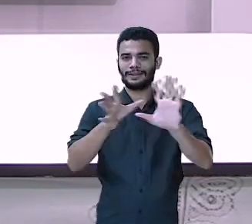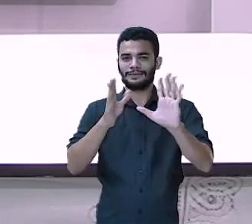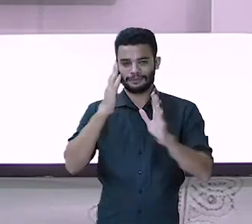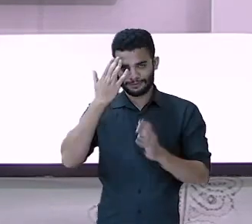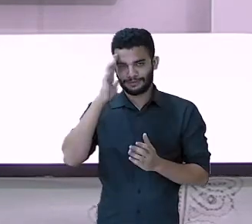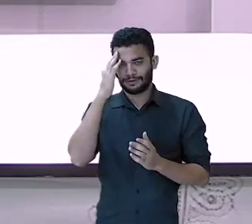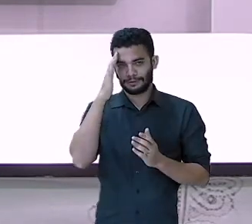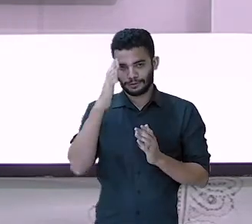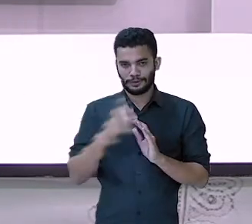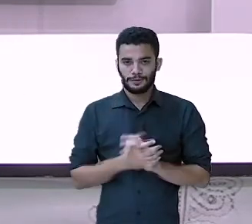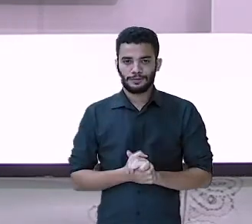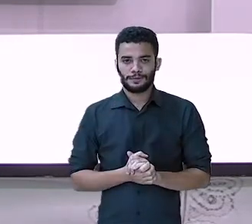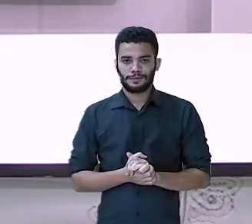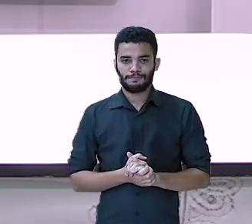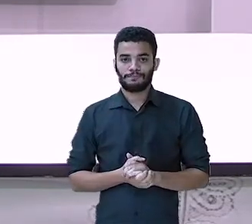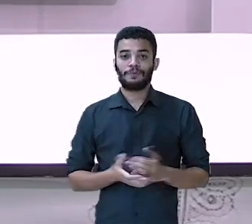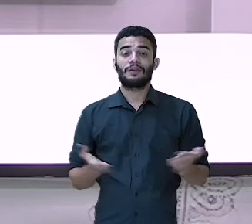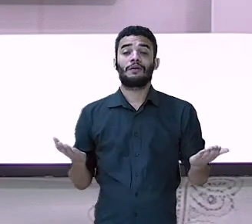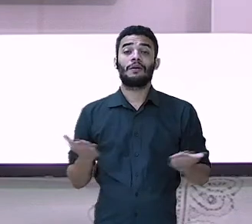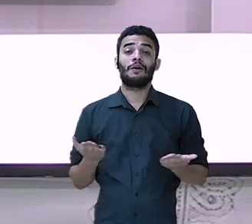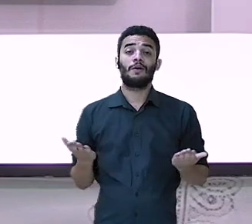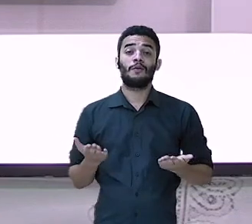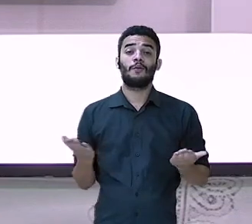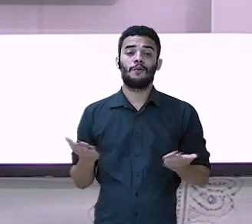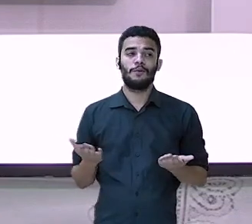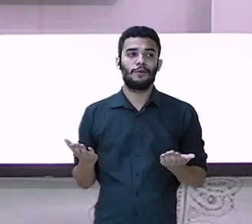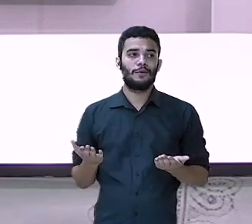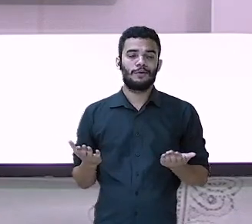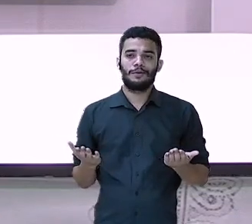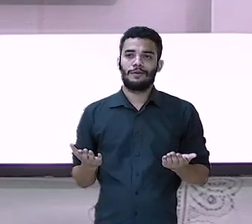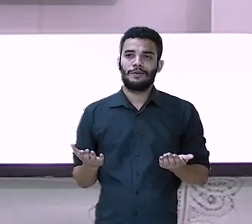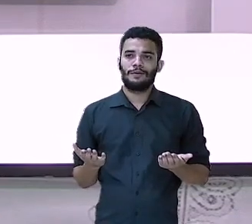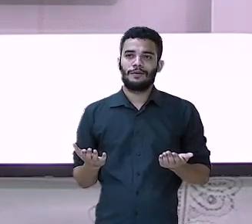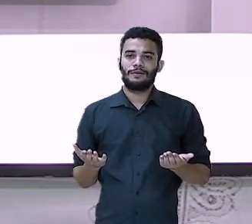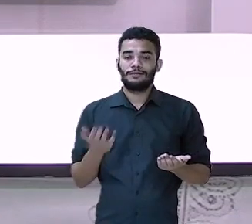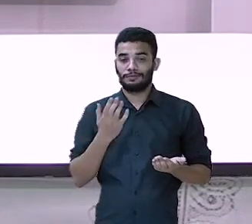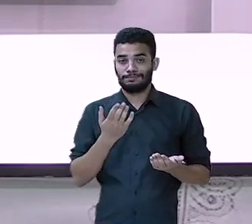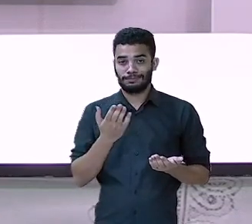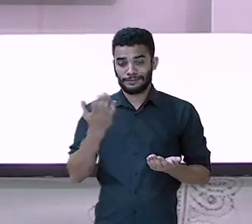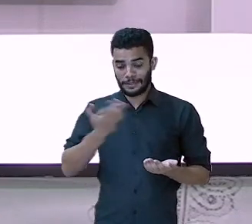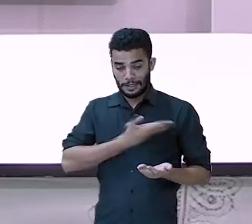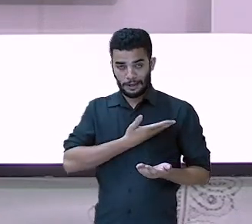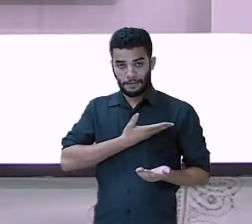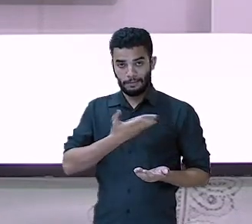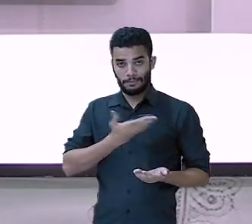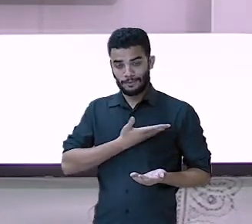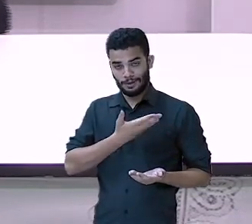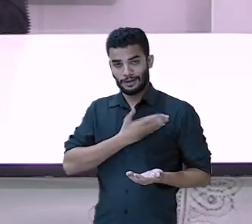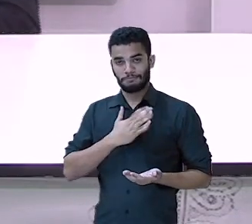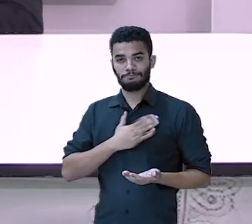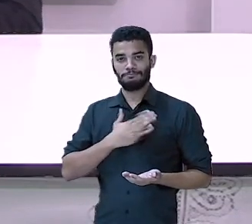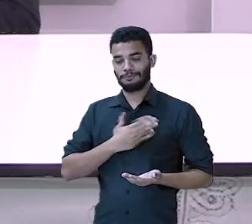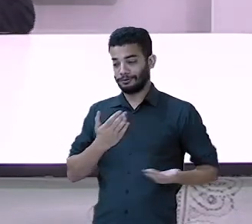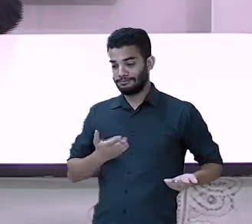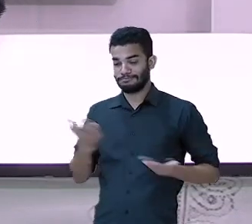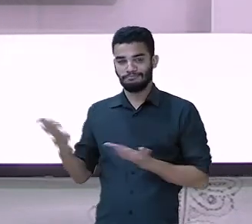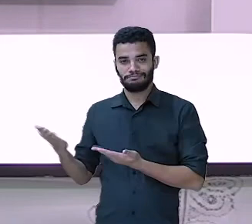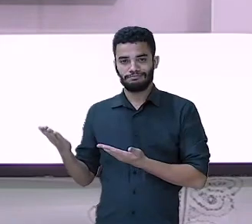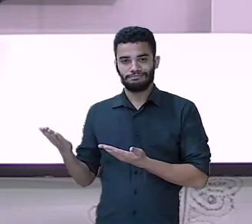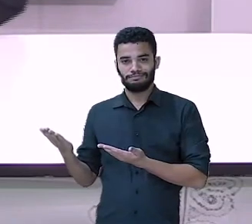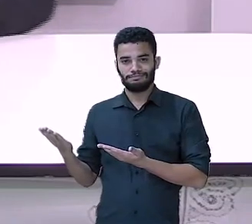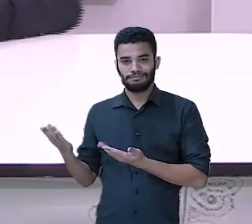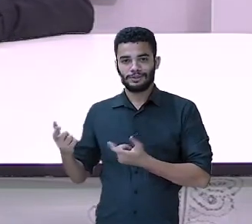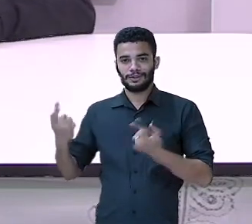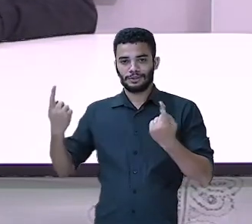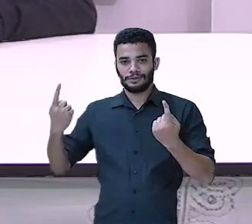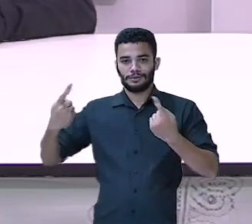escolherem. Então, vamos lá. Vou convidar a Carol. Chega mais Carol novamente aqui com a gente.